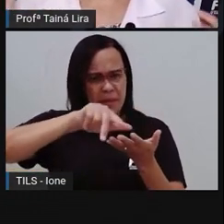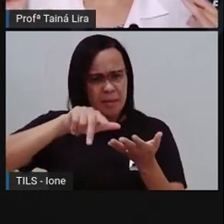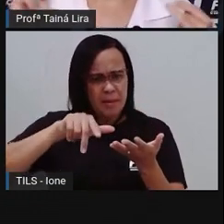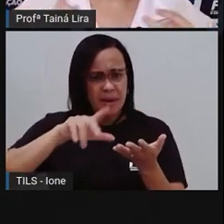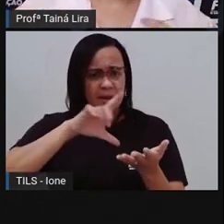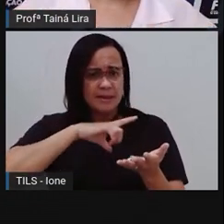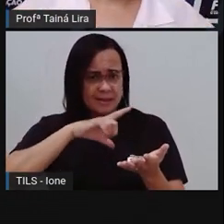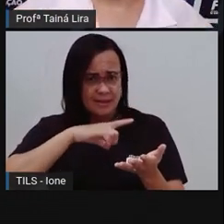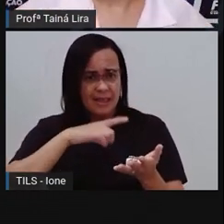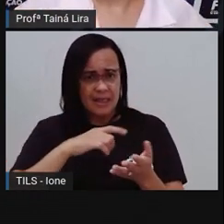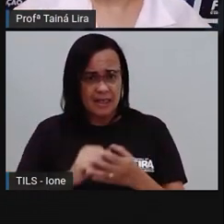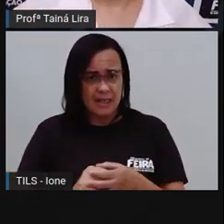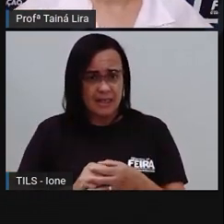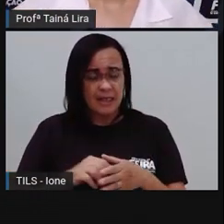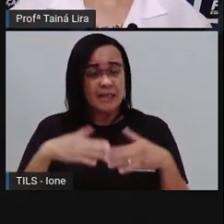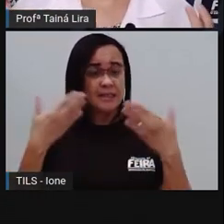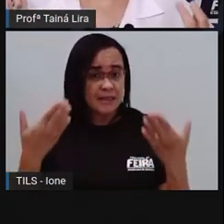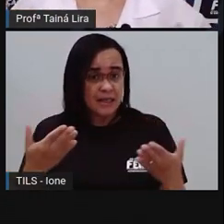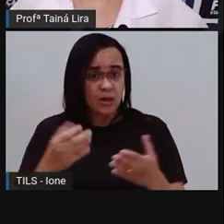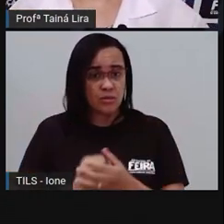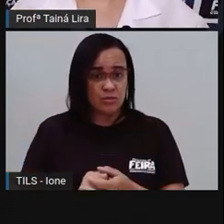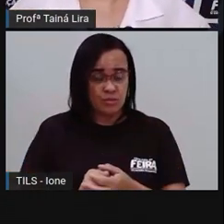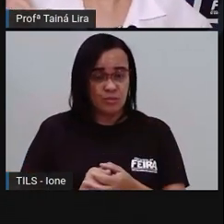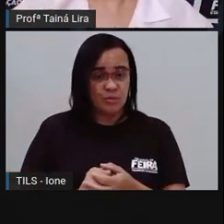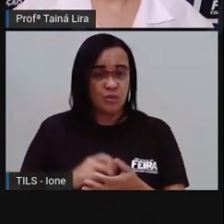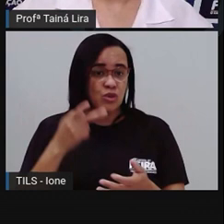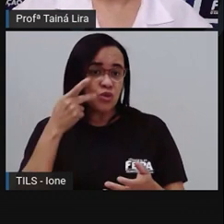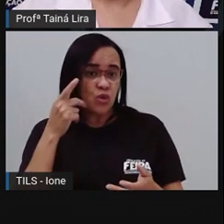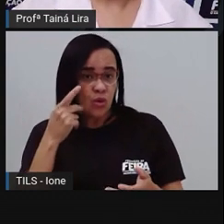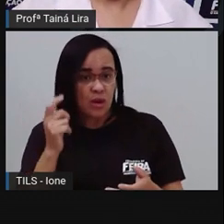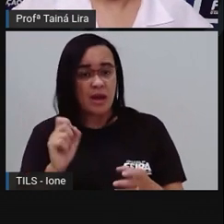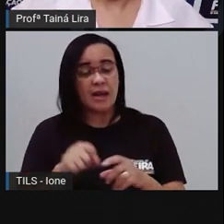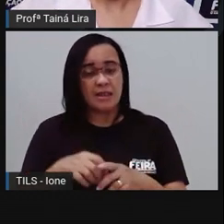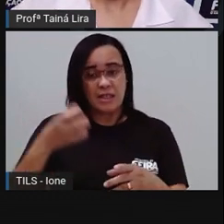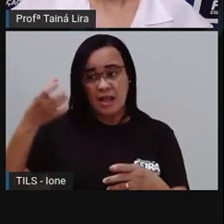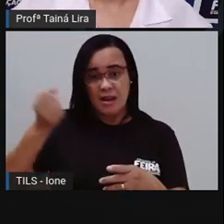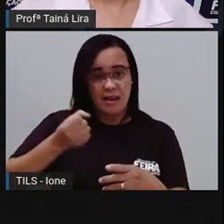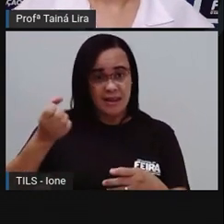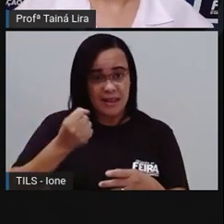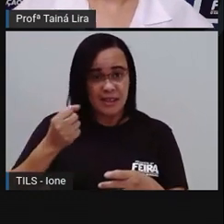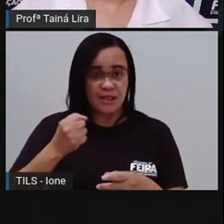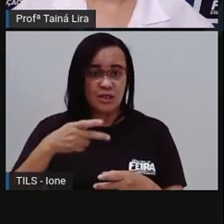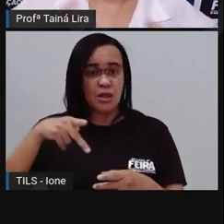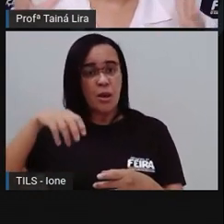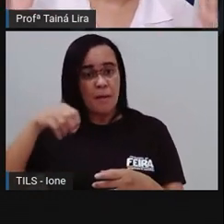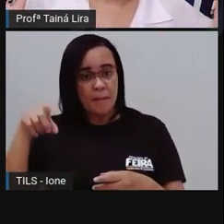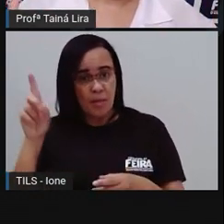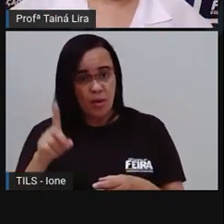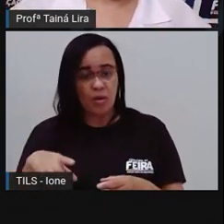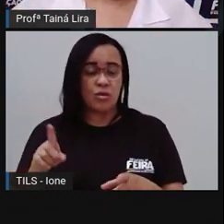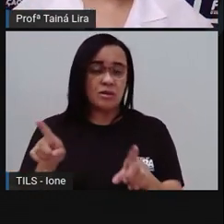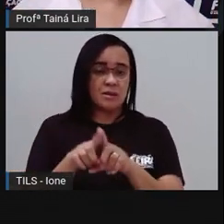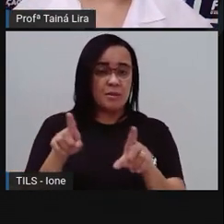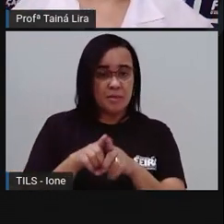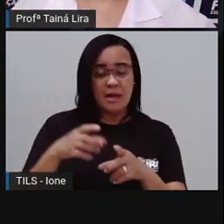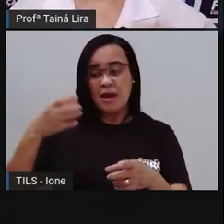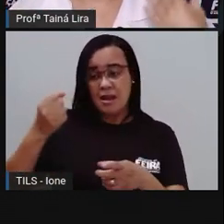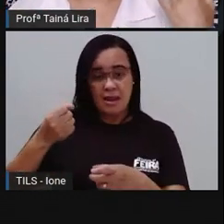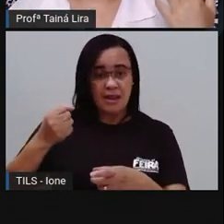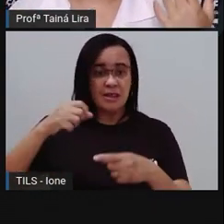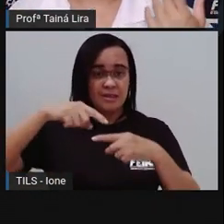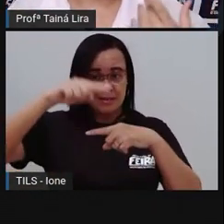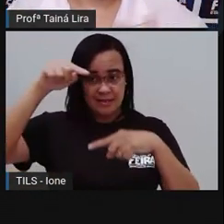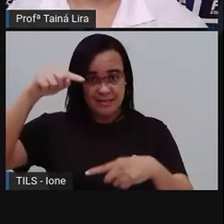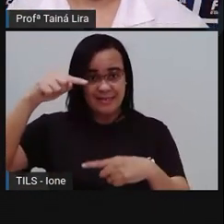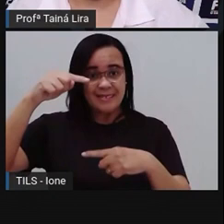utilizamos achocolatado em pó, nós utilizamos leite em pó, certo? Então, foram ali os nossos ingredientes. A gente